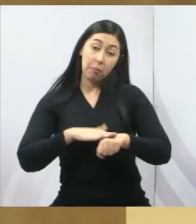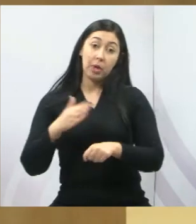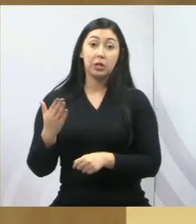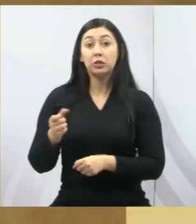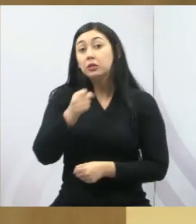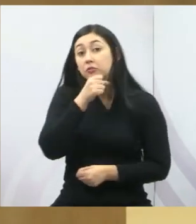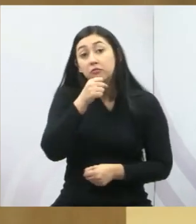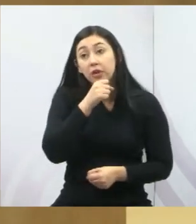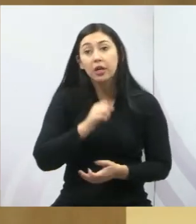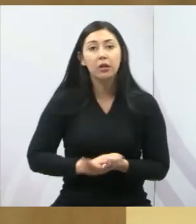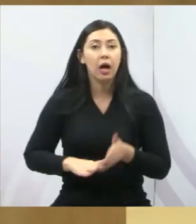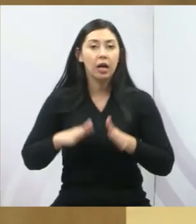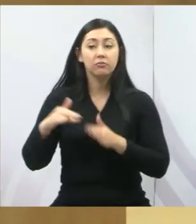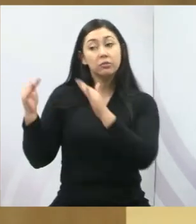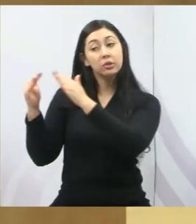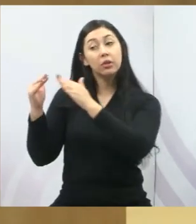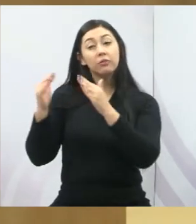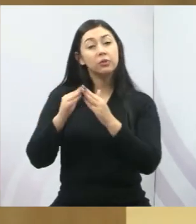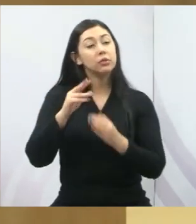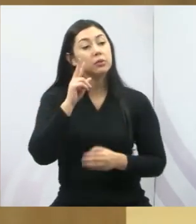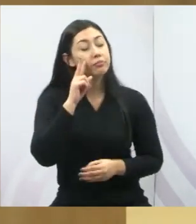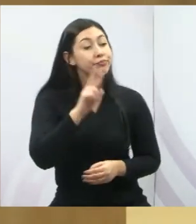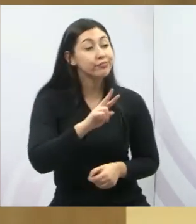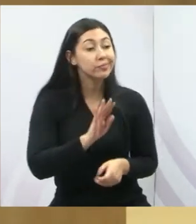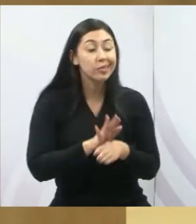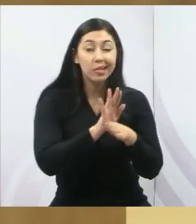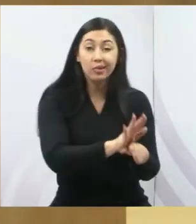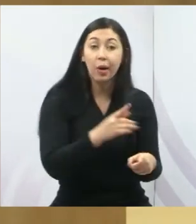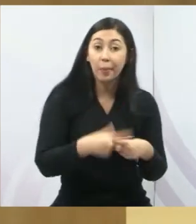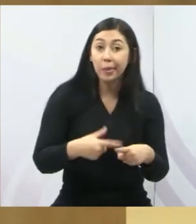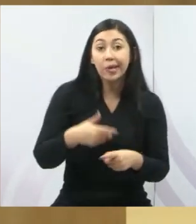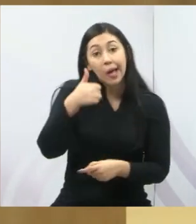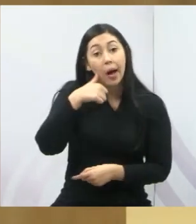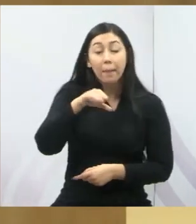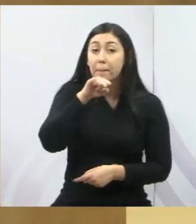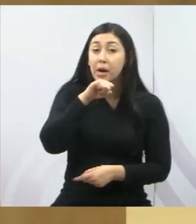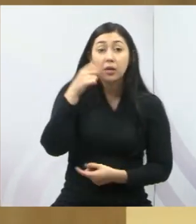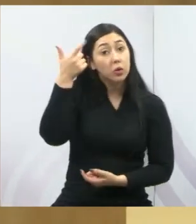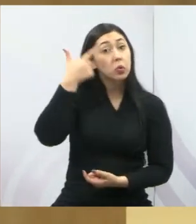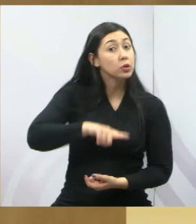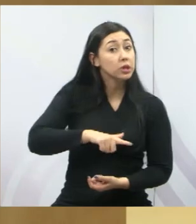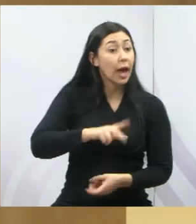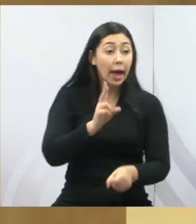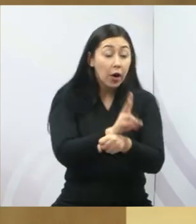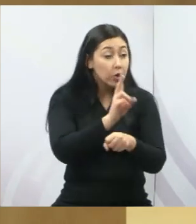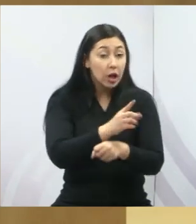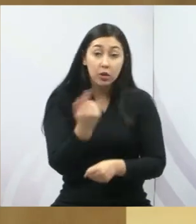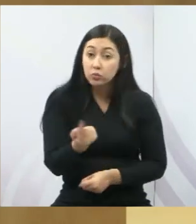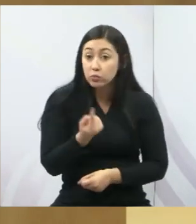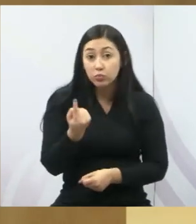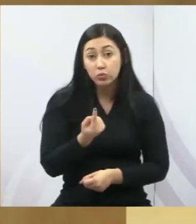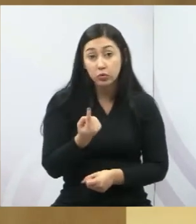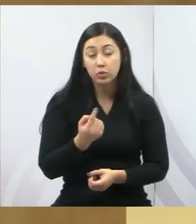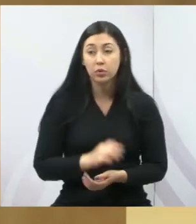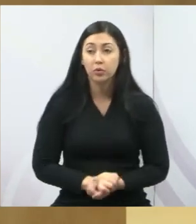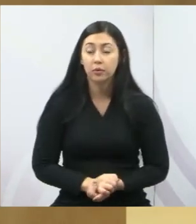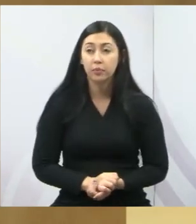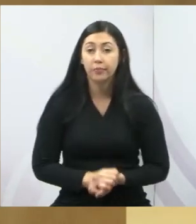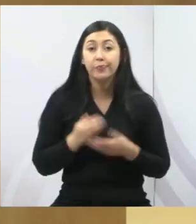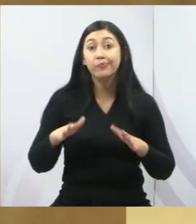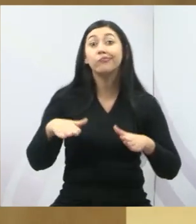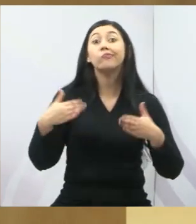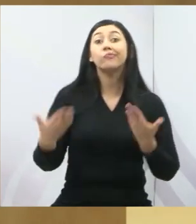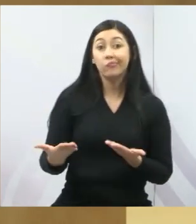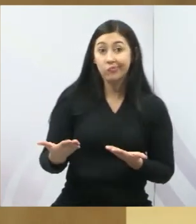é uma vizinha que dá uma olhadinha, porque a mãe não tem condição de fazer esse acompanhamento das crianças. E aí